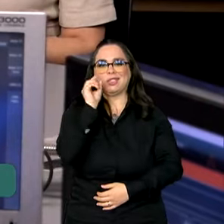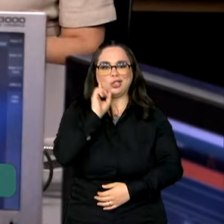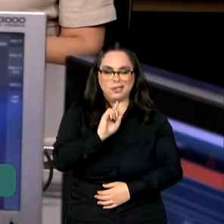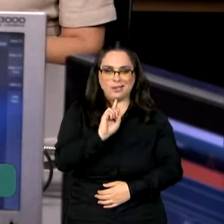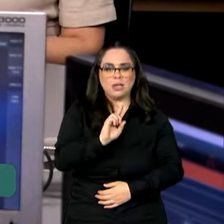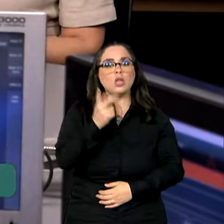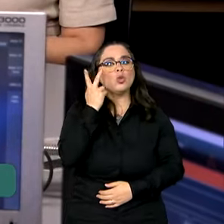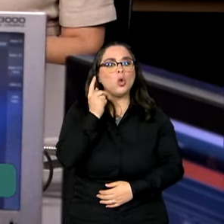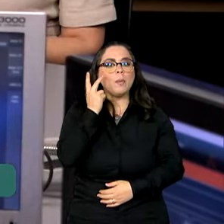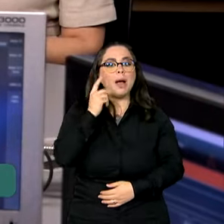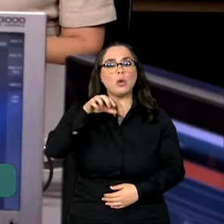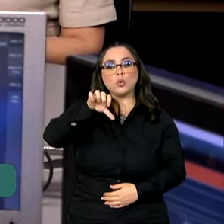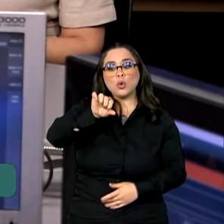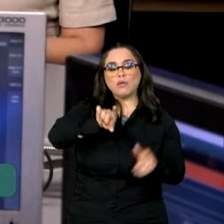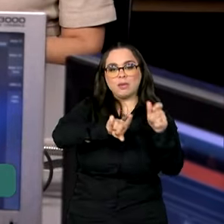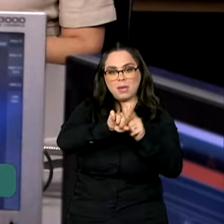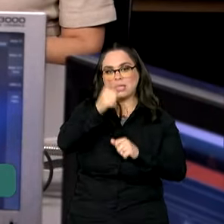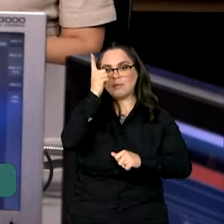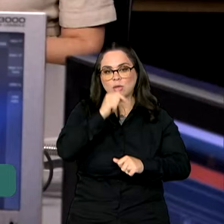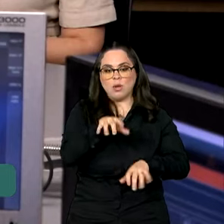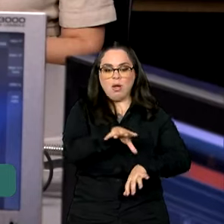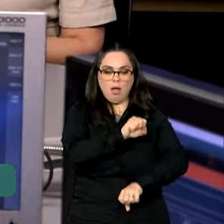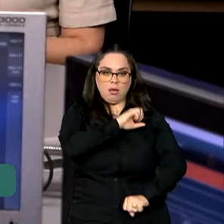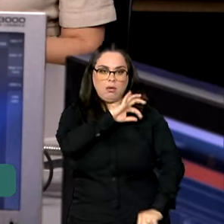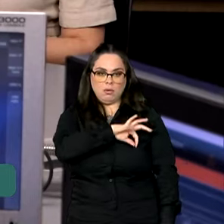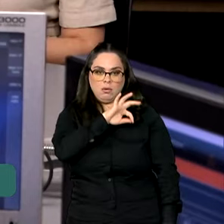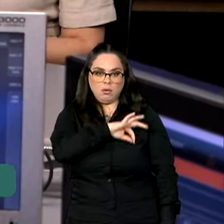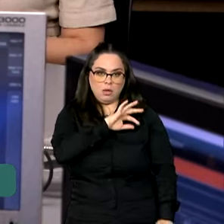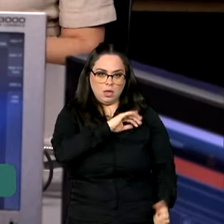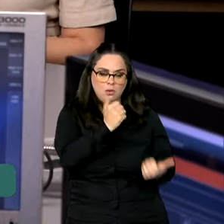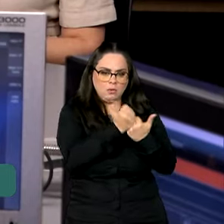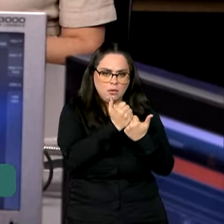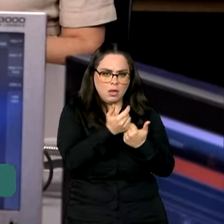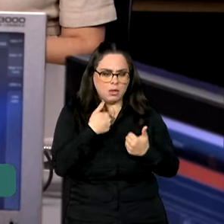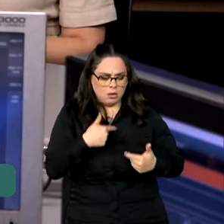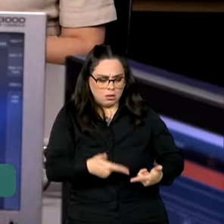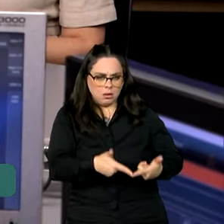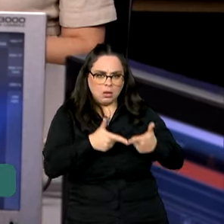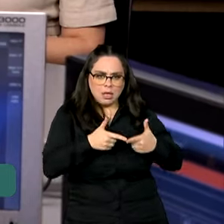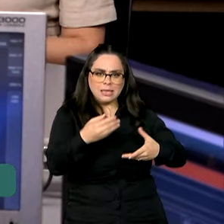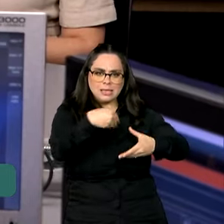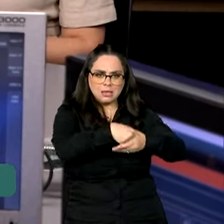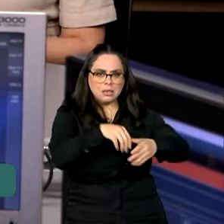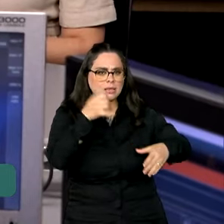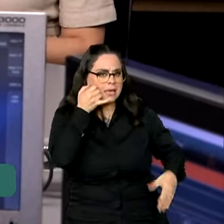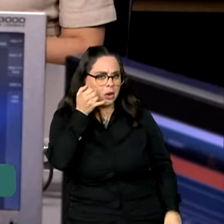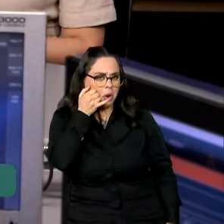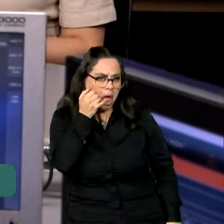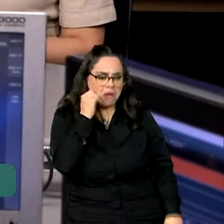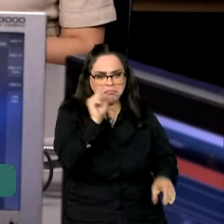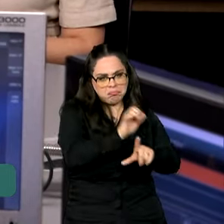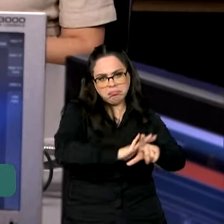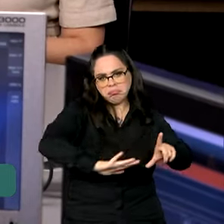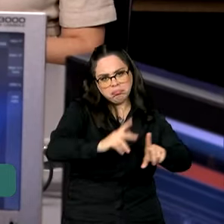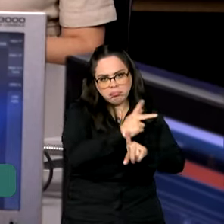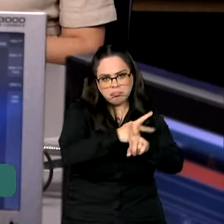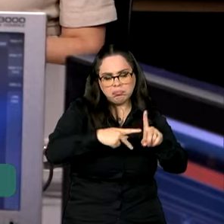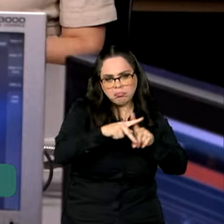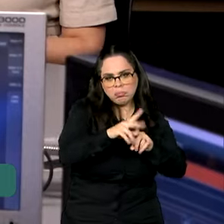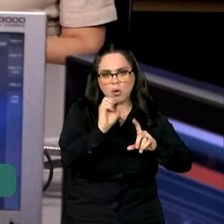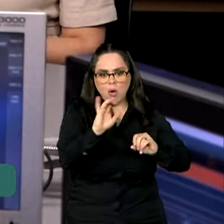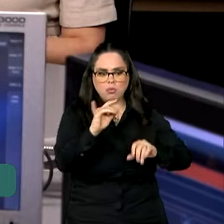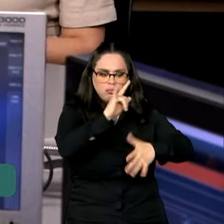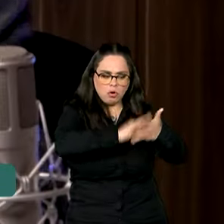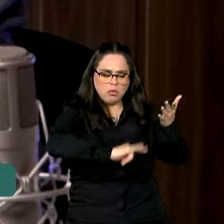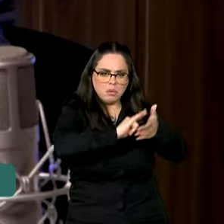as pessoas recebiam 9 meses de auxílio doença. Hoje, como eu estou dando pelo sistema teste médio, entrando pelo celular, pela plataforma INSS, entregando a